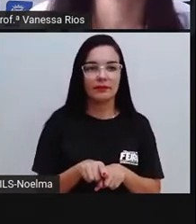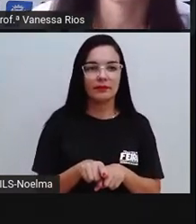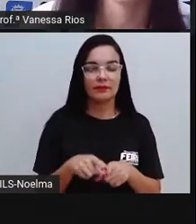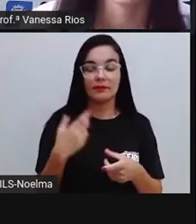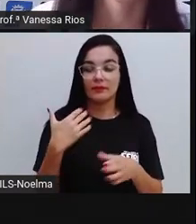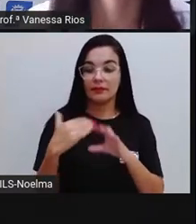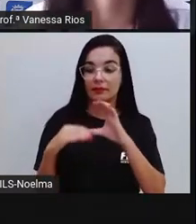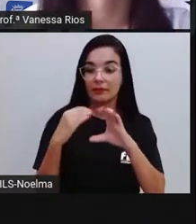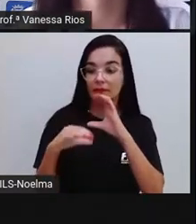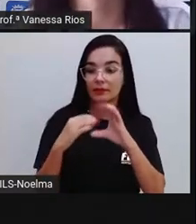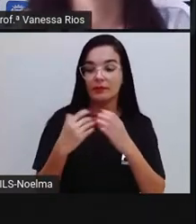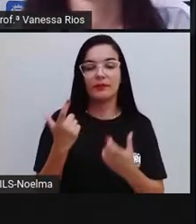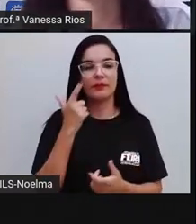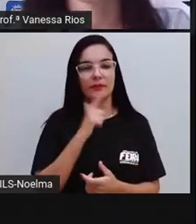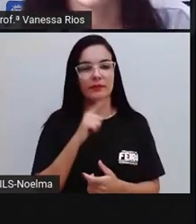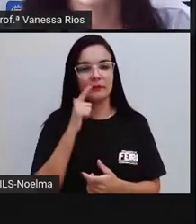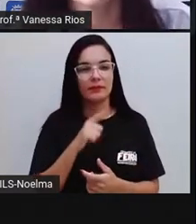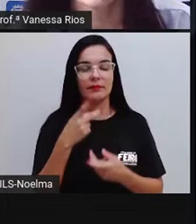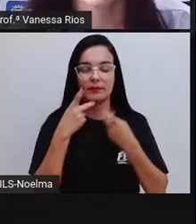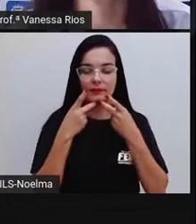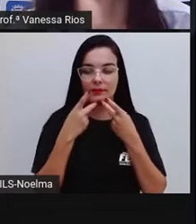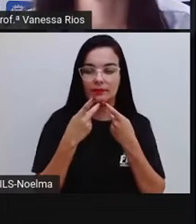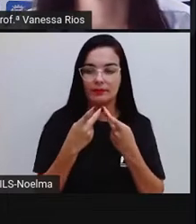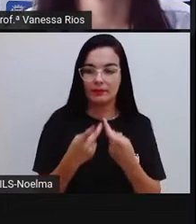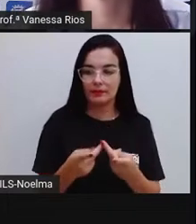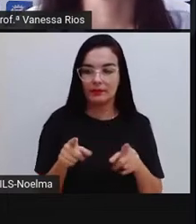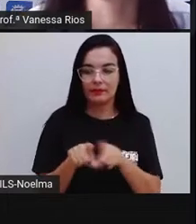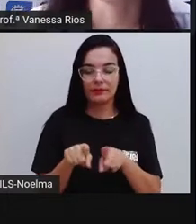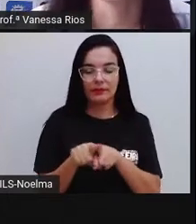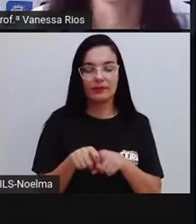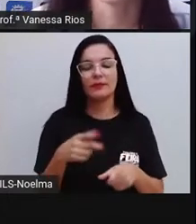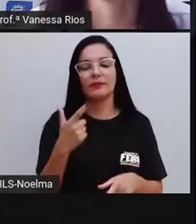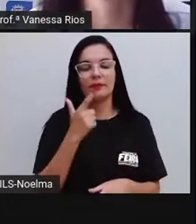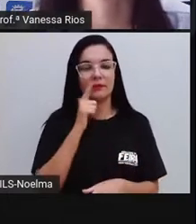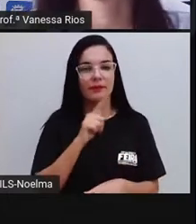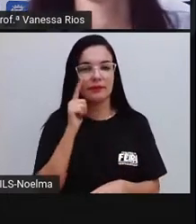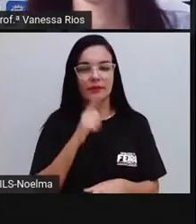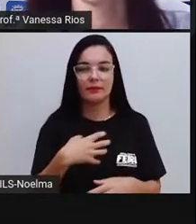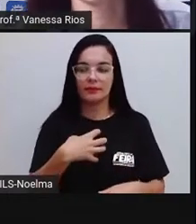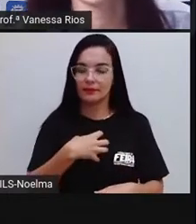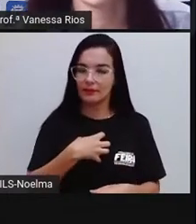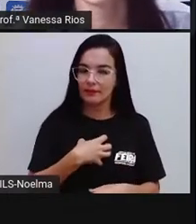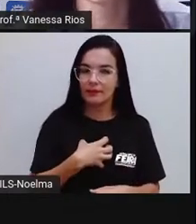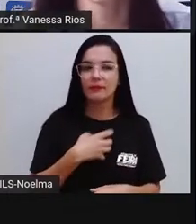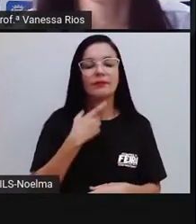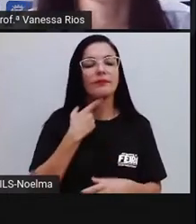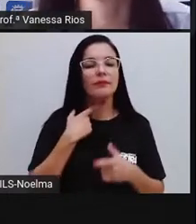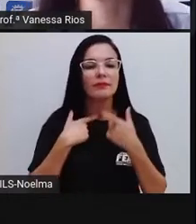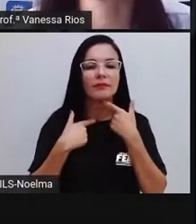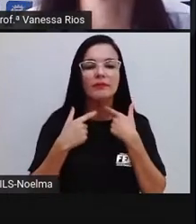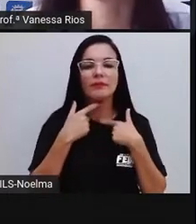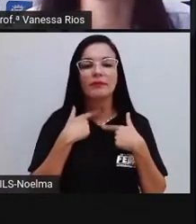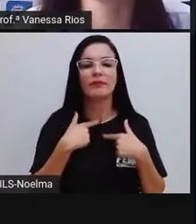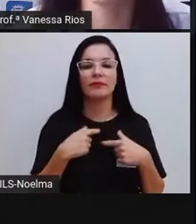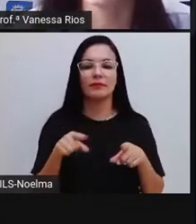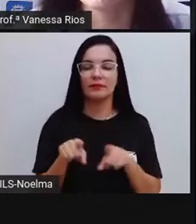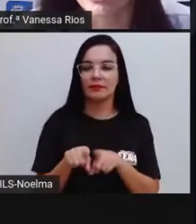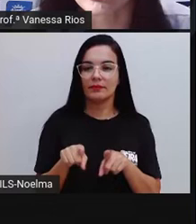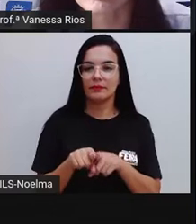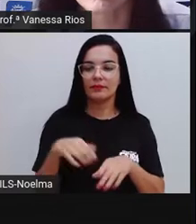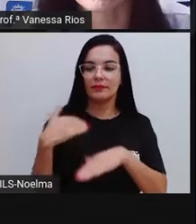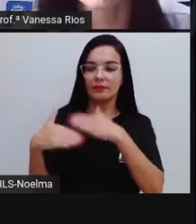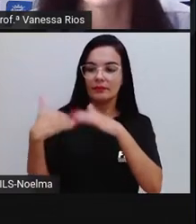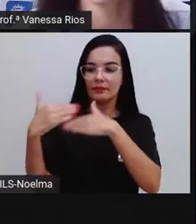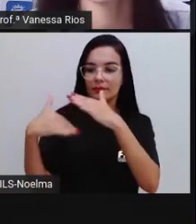consiga falar, consiga expressar os nossos sentimentos, nossos desejos, consiga produzir